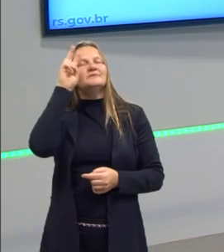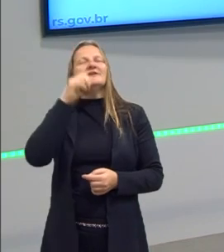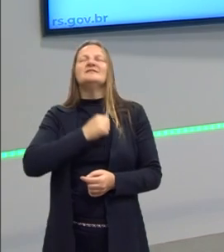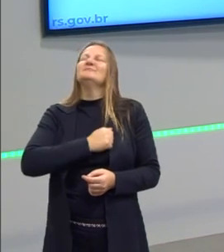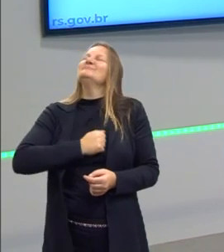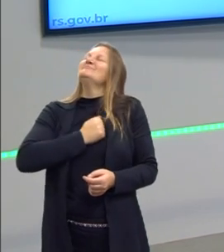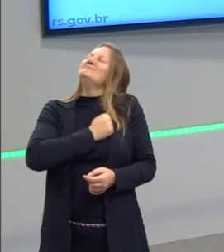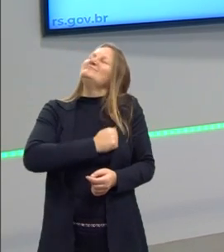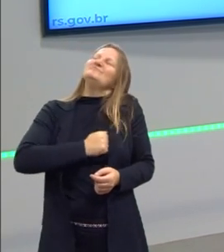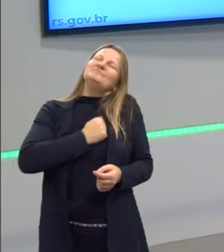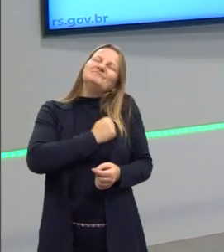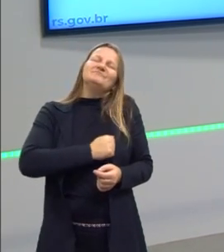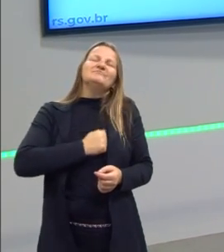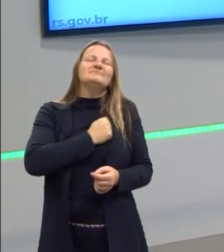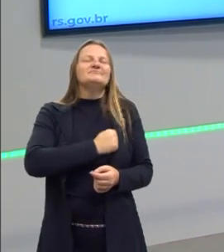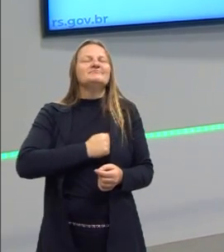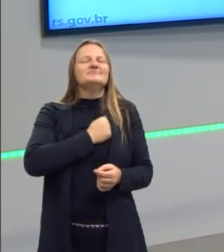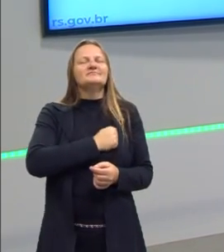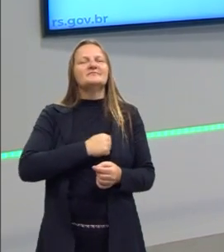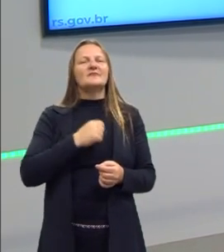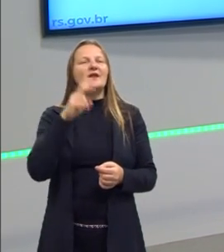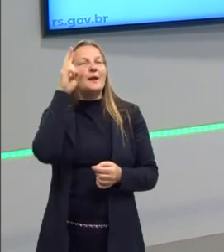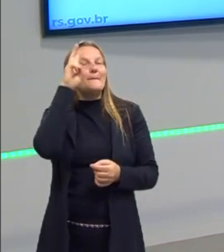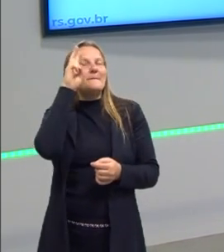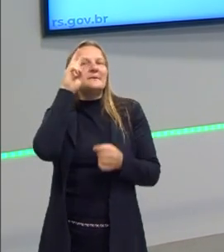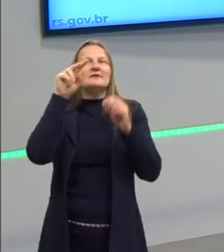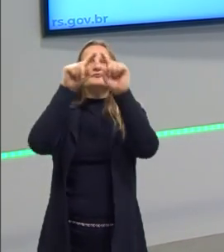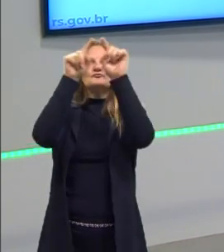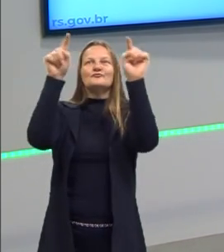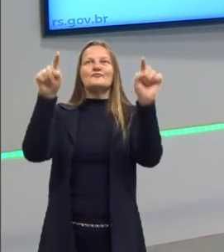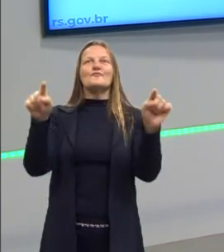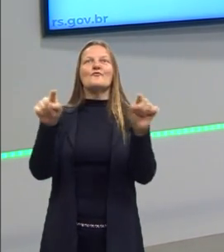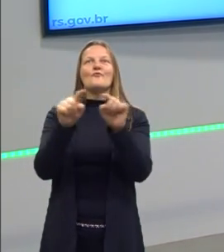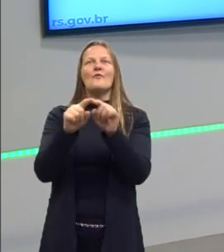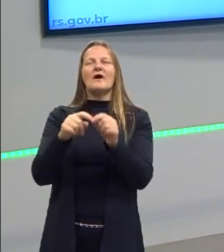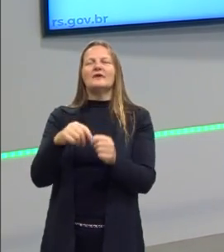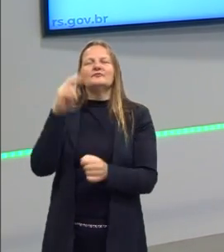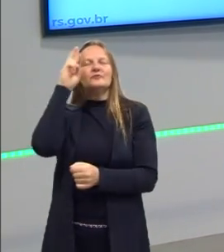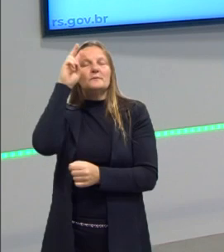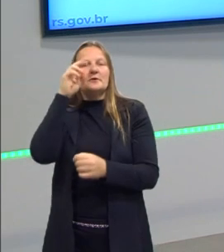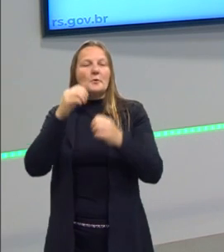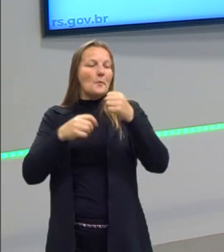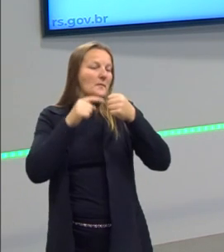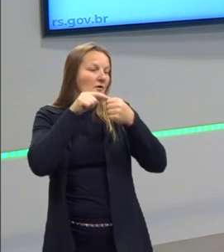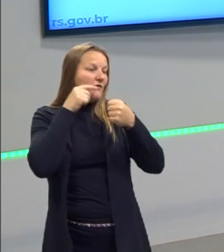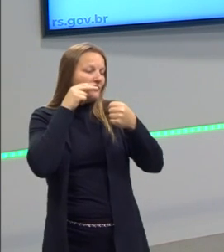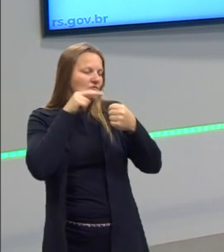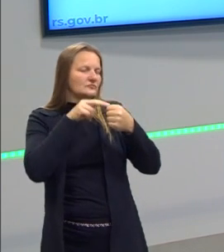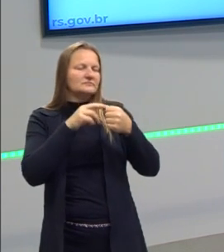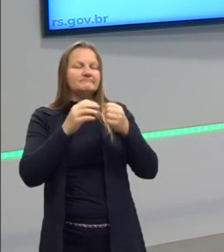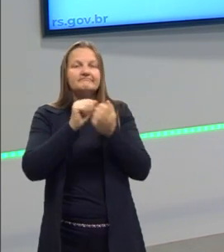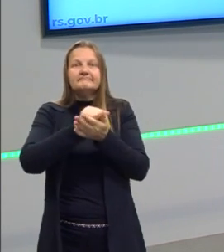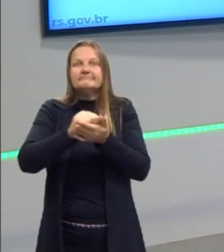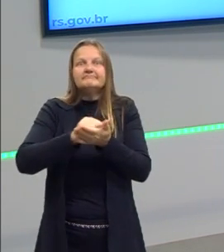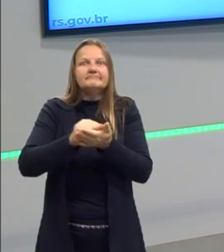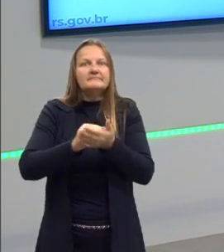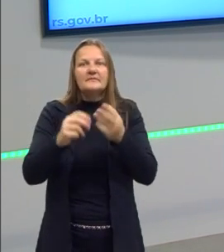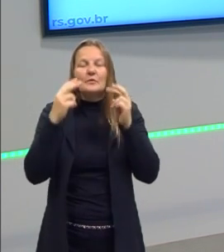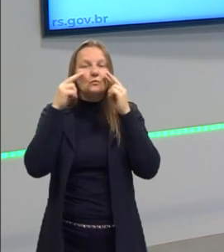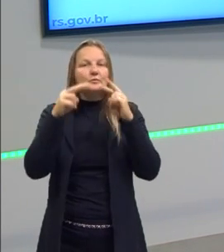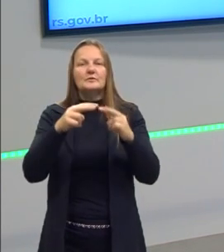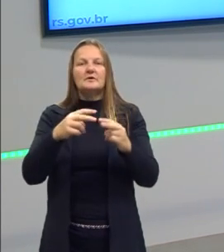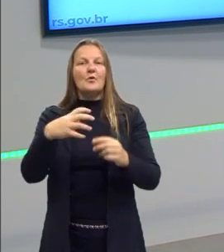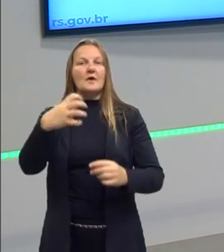lembrarmos do microfone, de um quadro, de uma imagem, a lembrança é muito mais apagada do que nós vermos